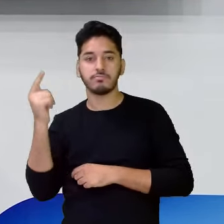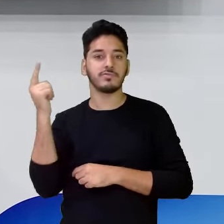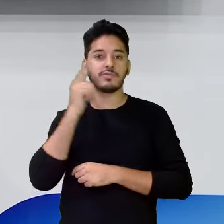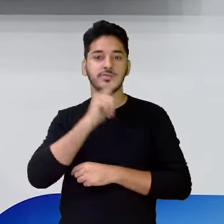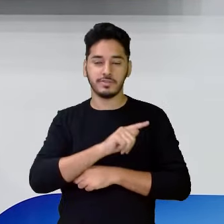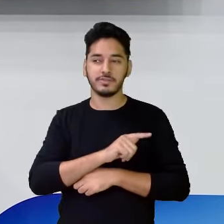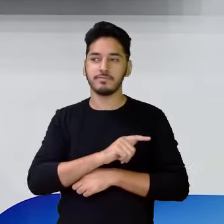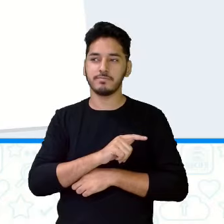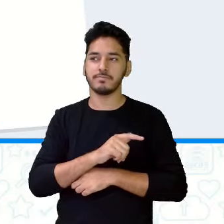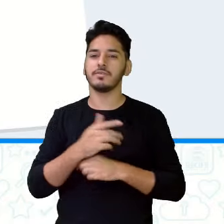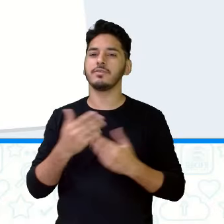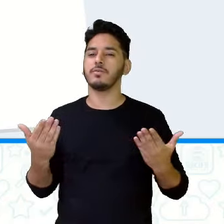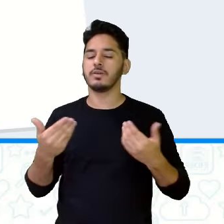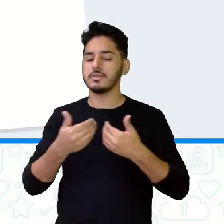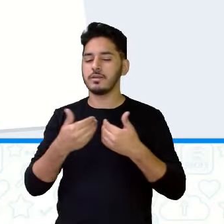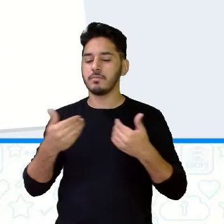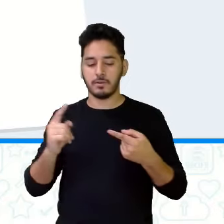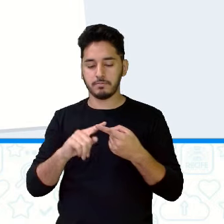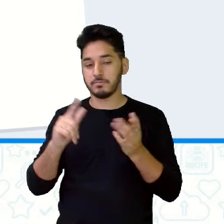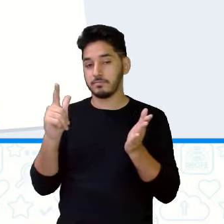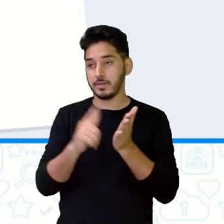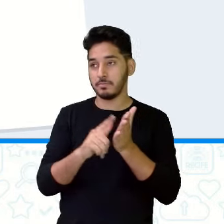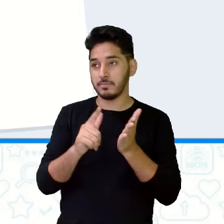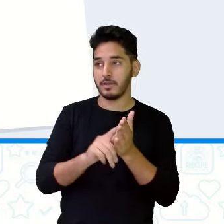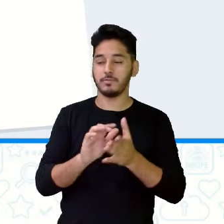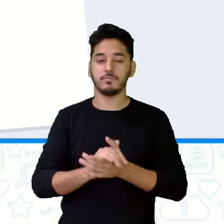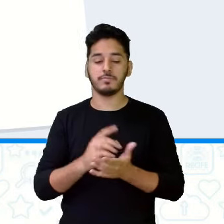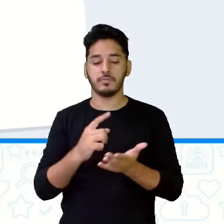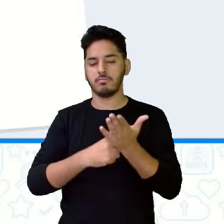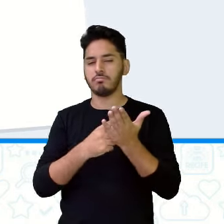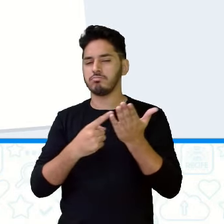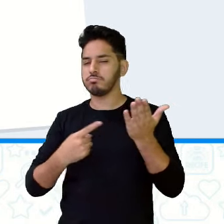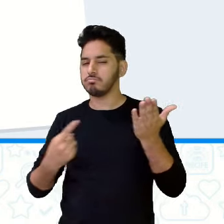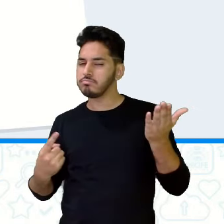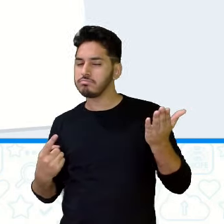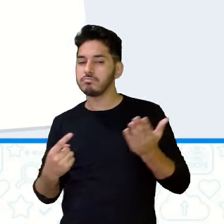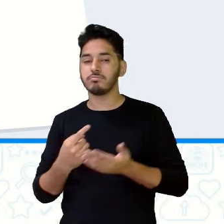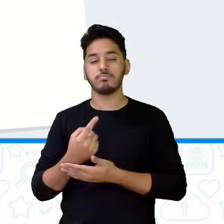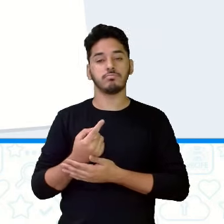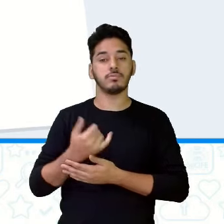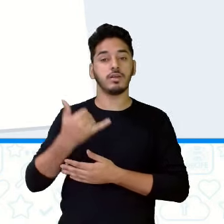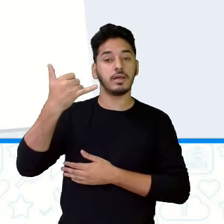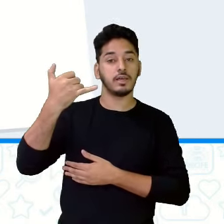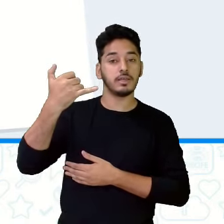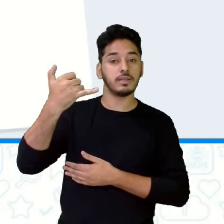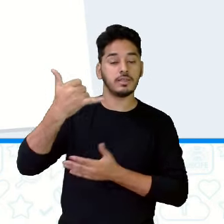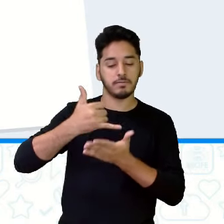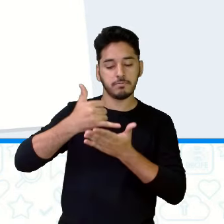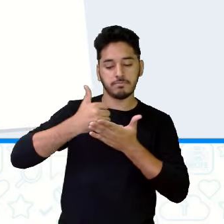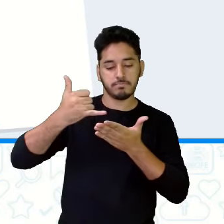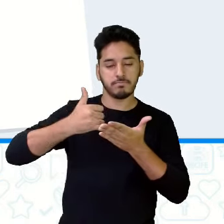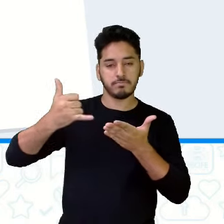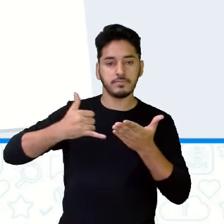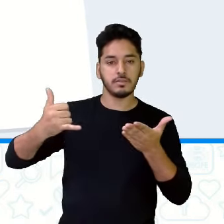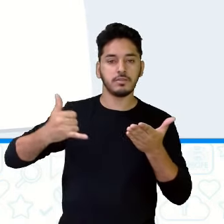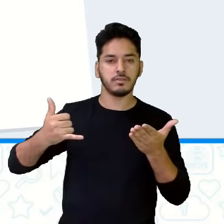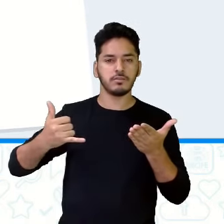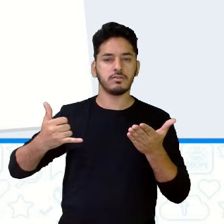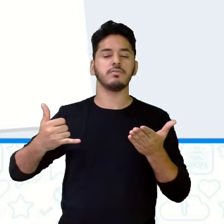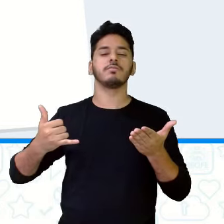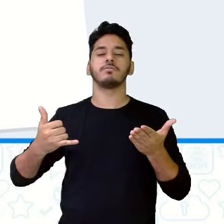Separa aí papel. O seu caderno. Caneta colorida. E o que mais você tiver à mão.